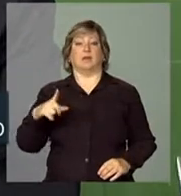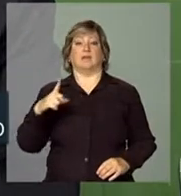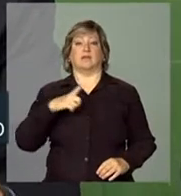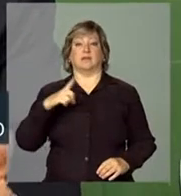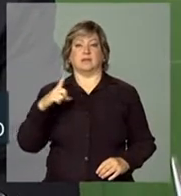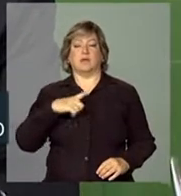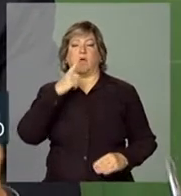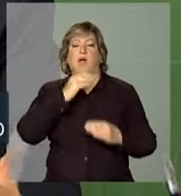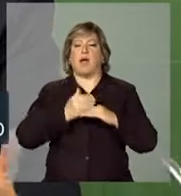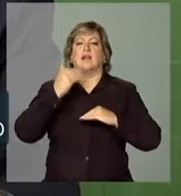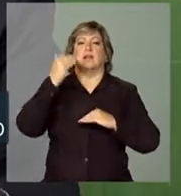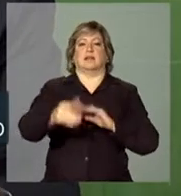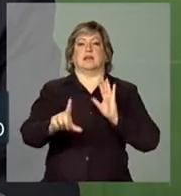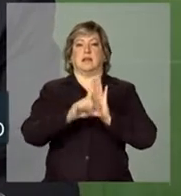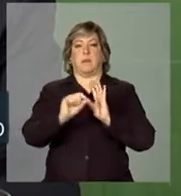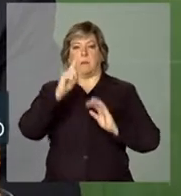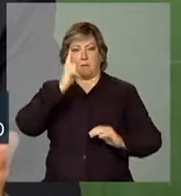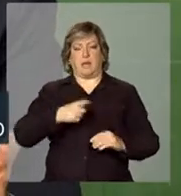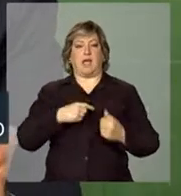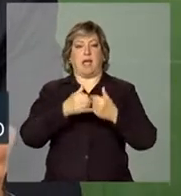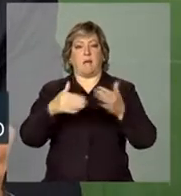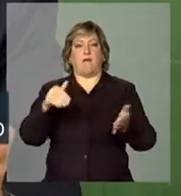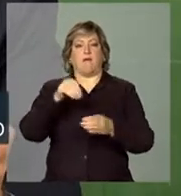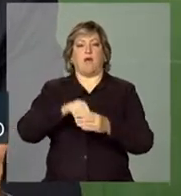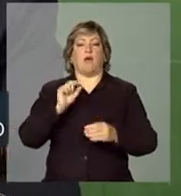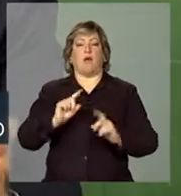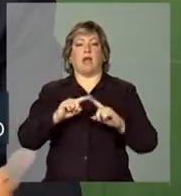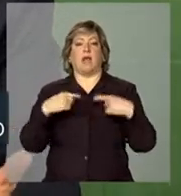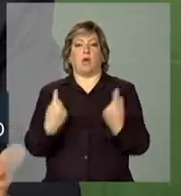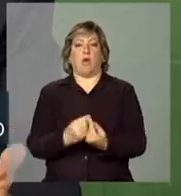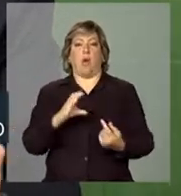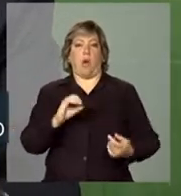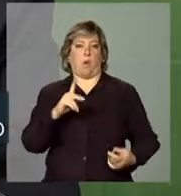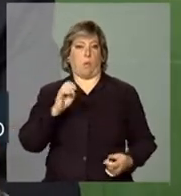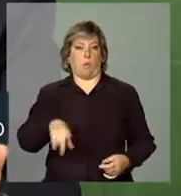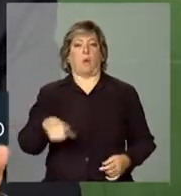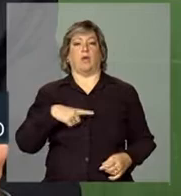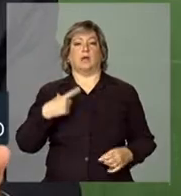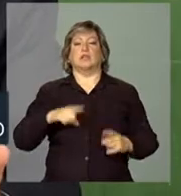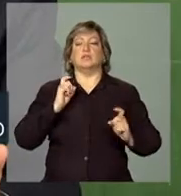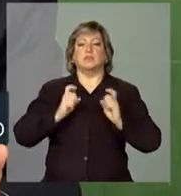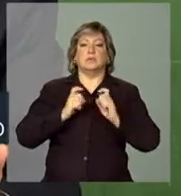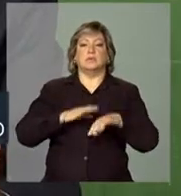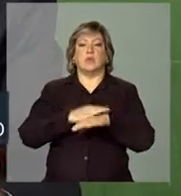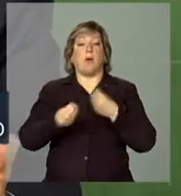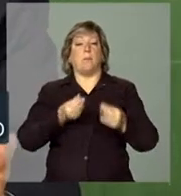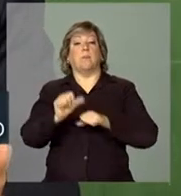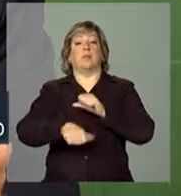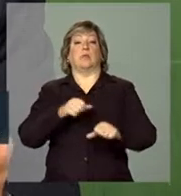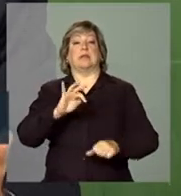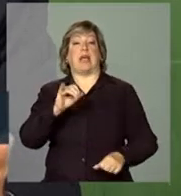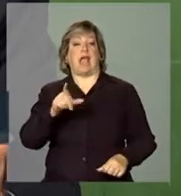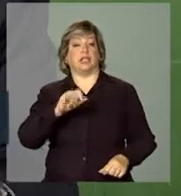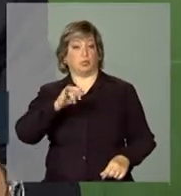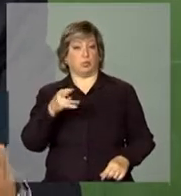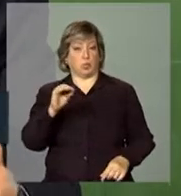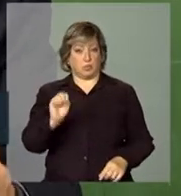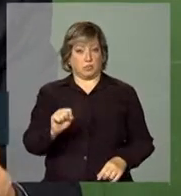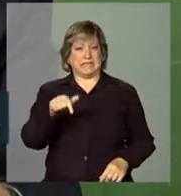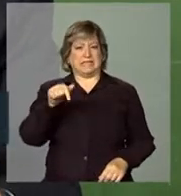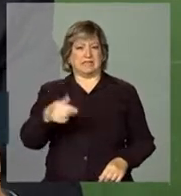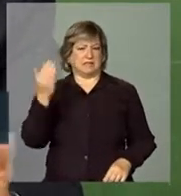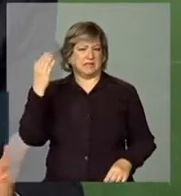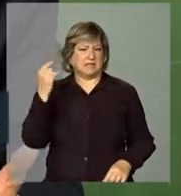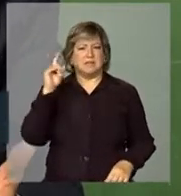e abriu os votos das reuniões do Copom, onde se discute a mudança na taxa de juros. Aquilo era um